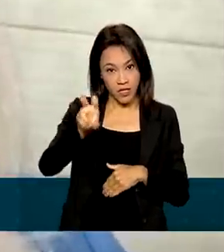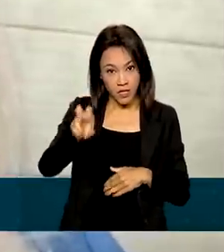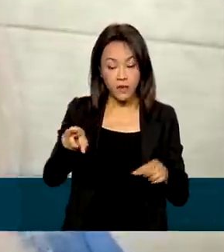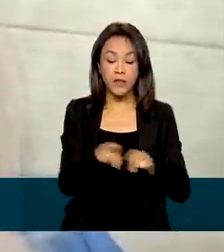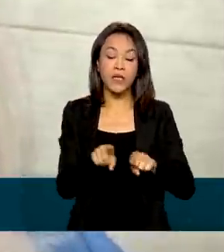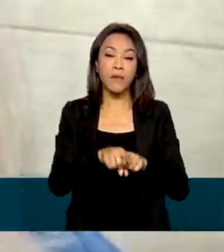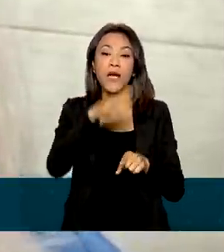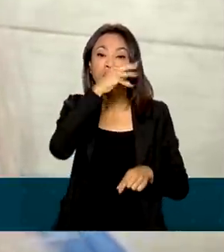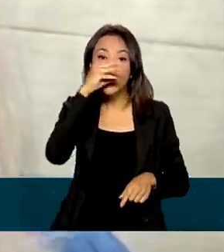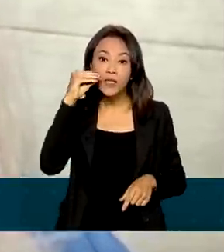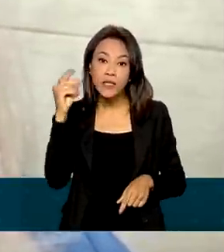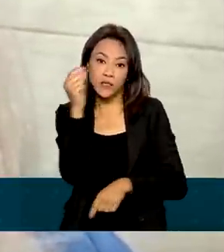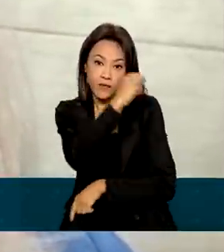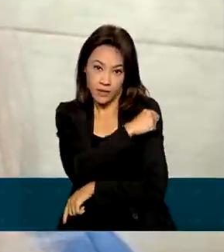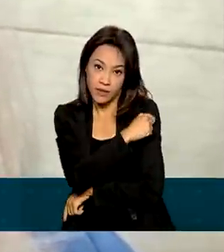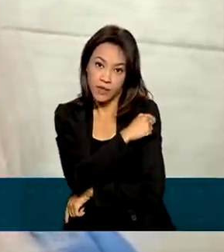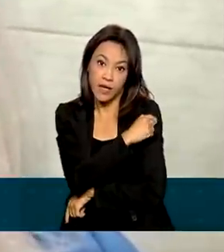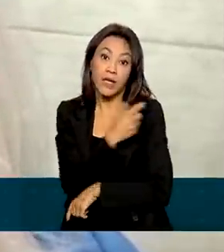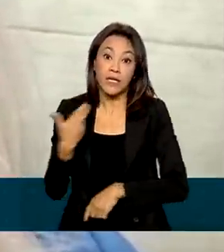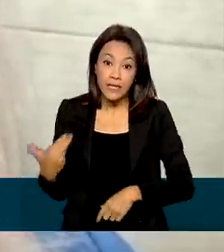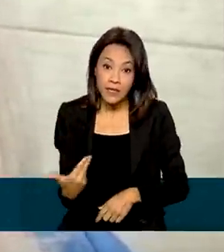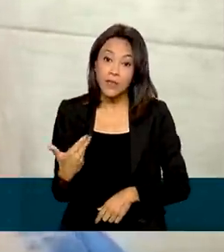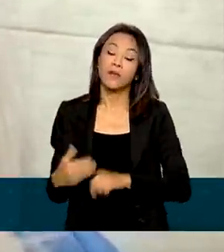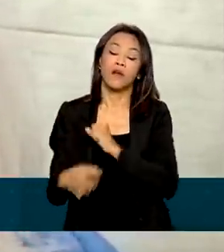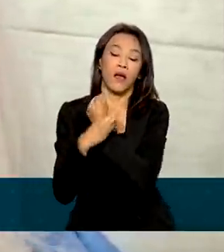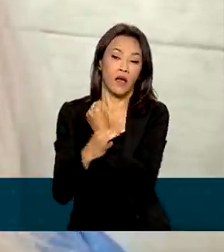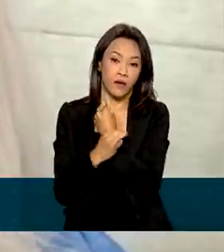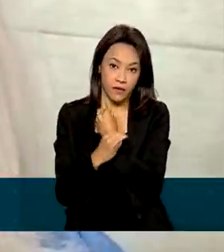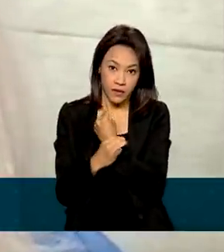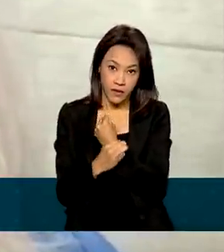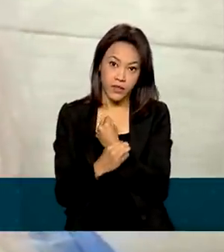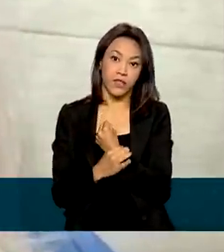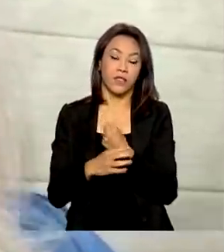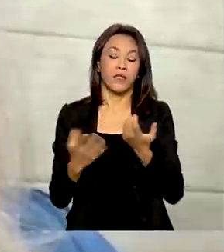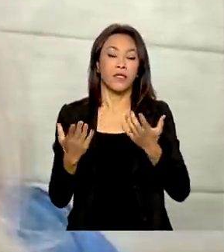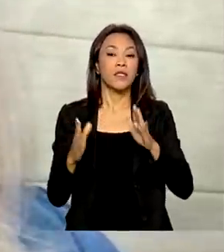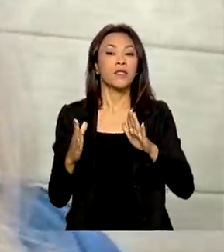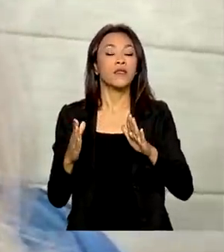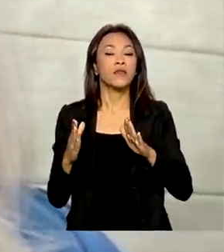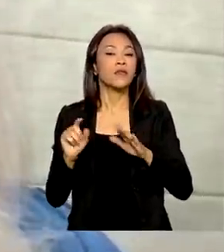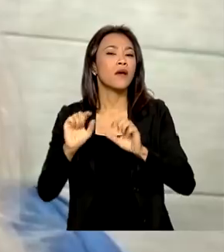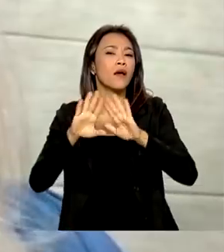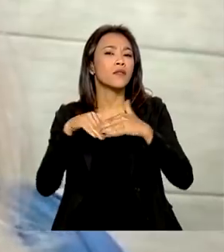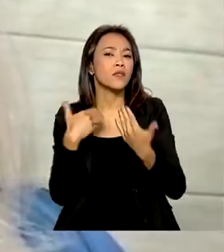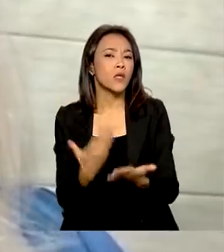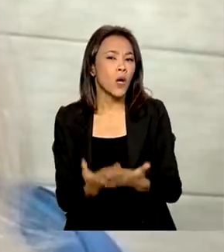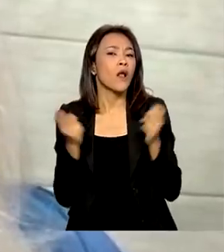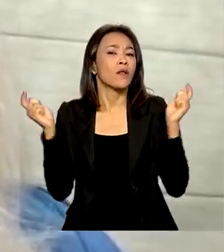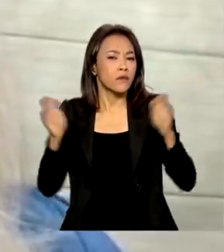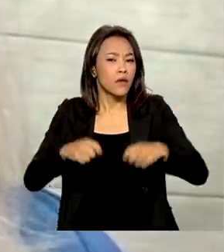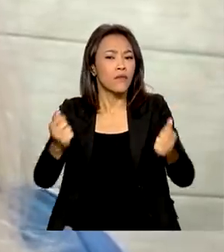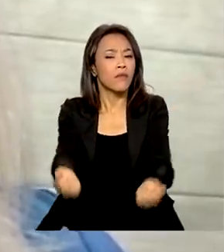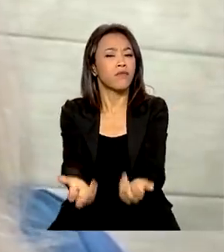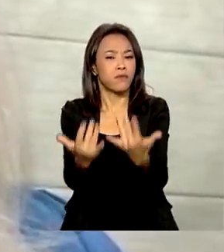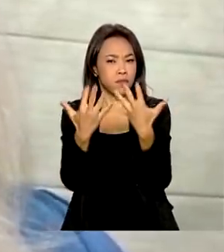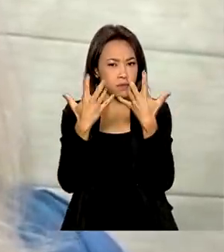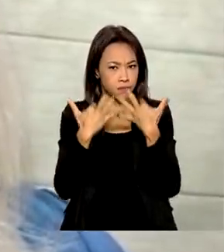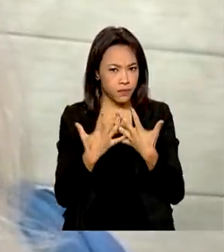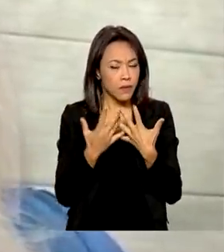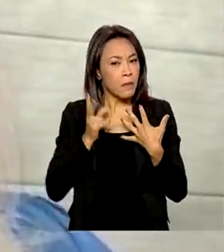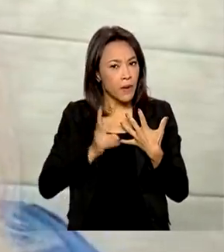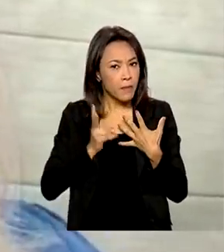vínhamos fazendo é a garantia de que as atividades possam não só retomar, mas serem